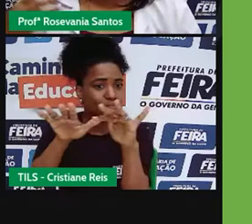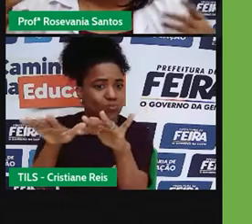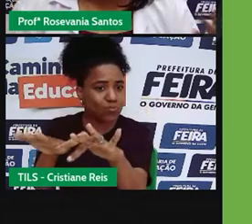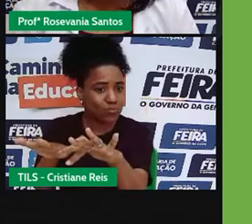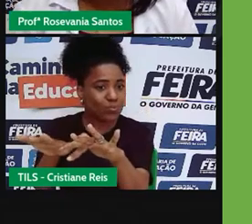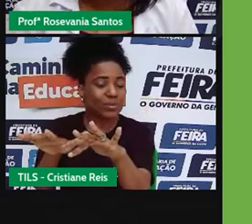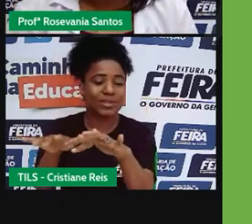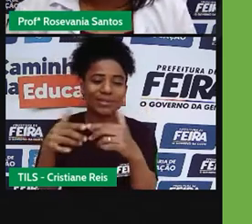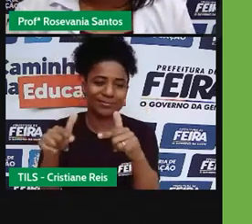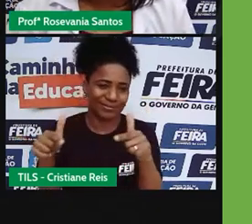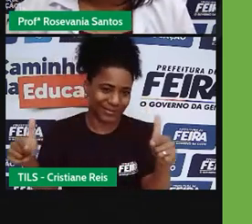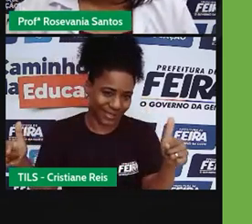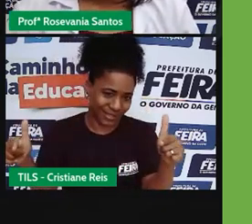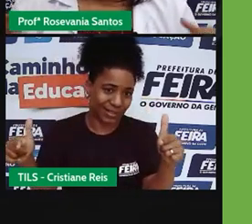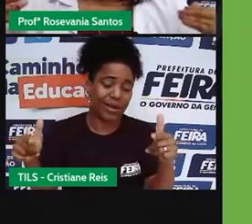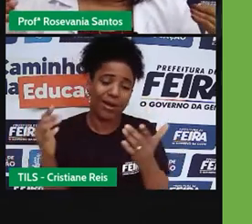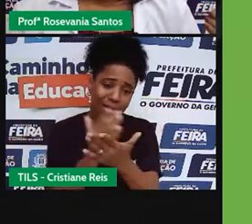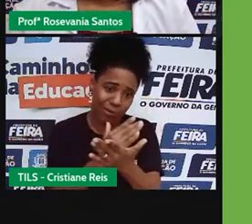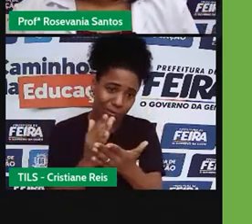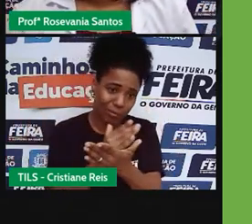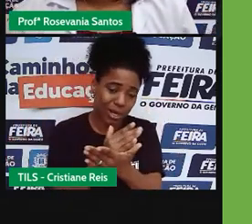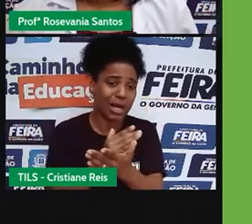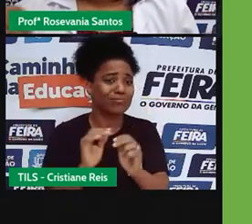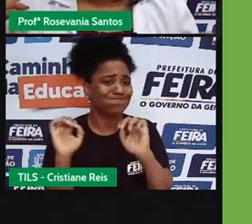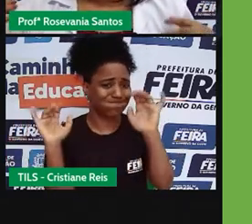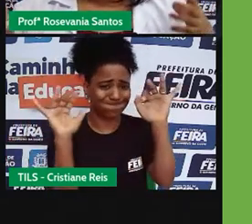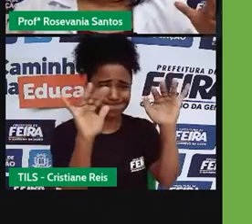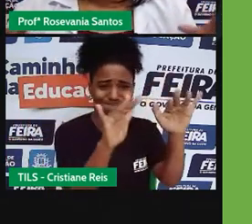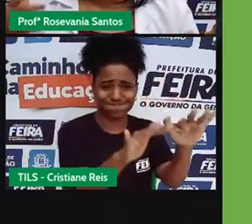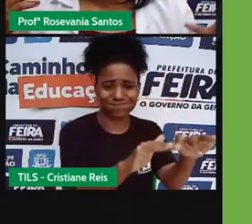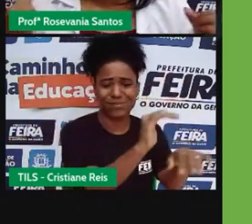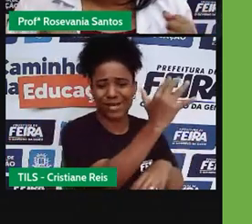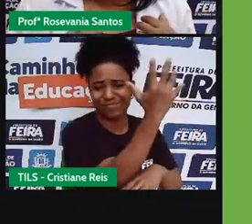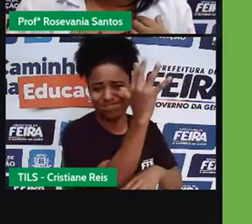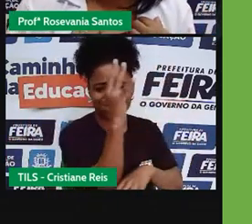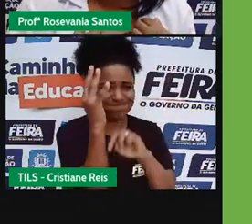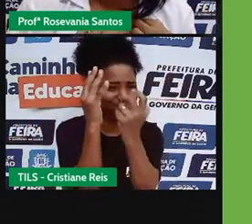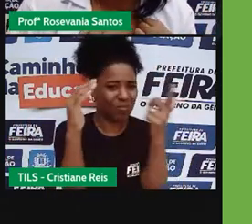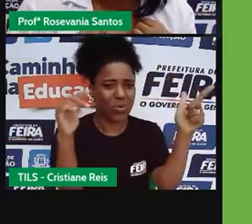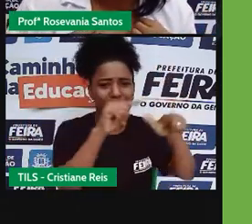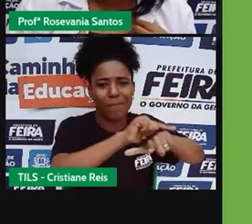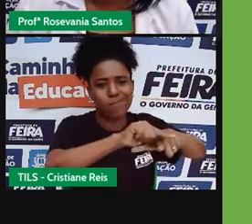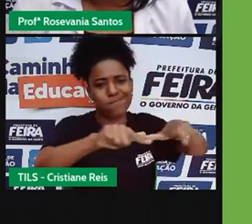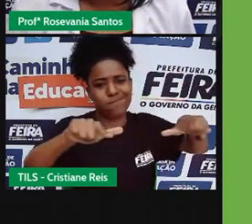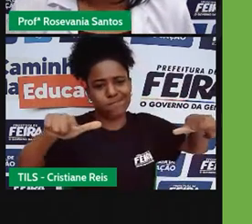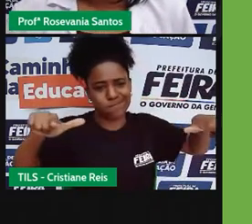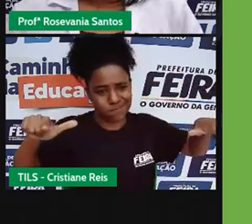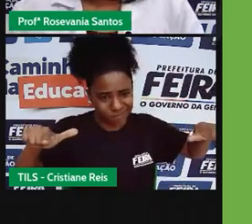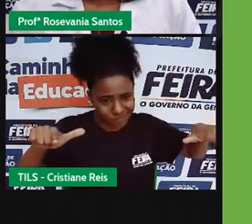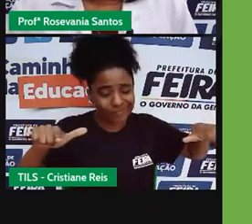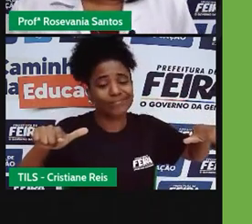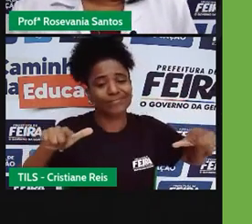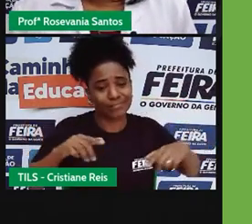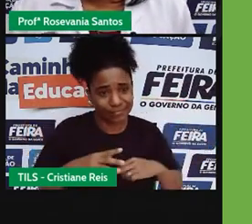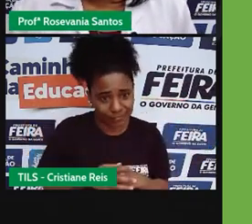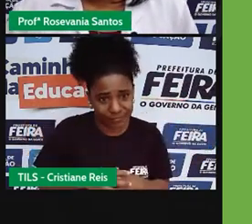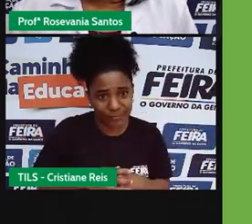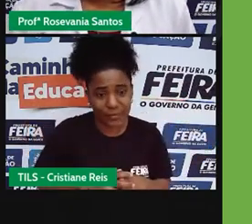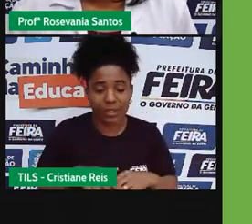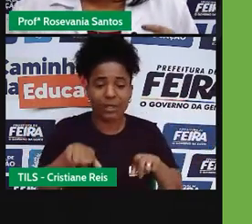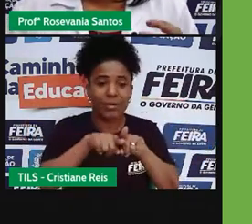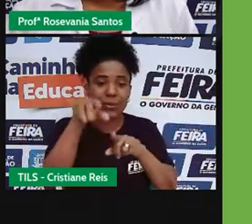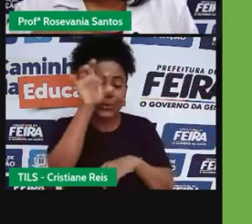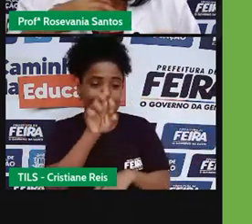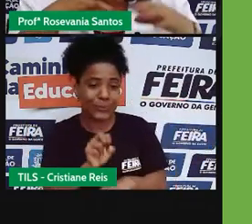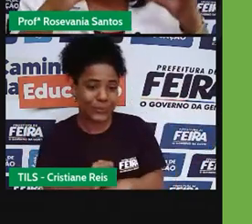espaço geográfico, já bastante desmatado. No sul do país, onde a vai encontrar aquelas temperaturas mais frias, minhas, né? Então, a gente